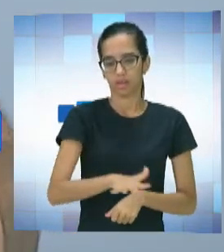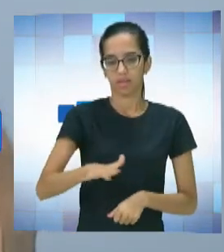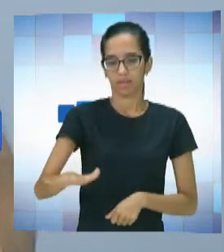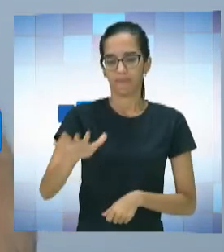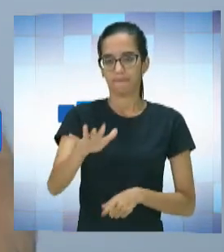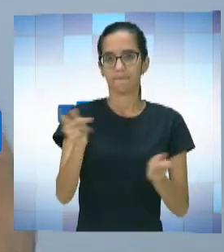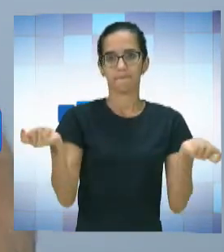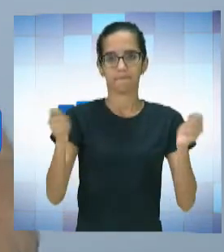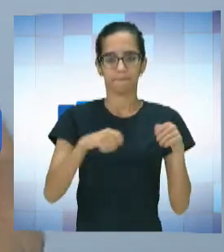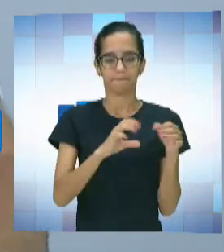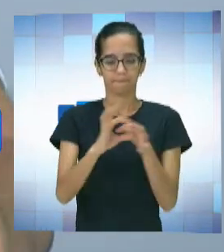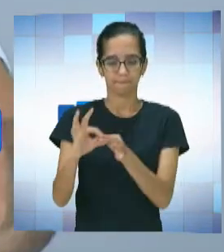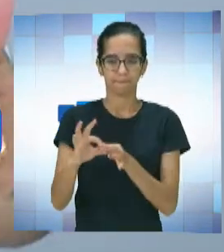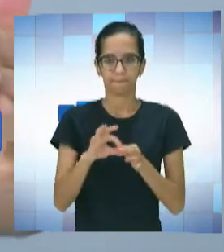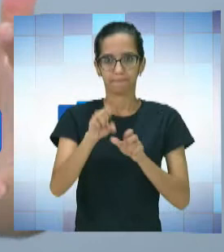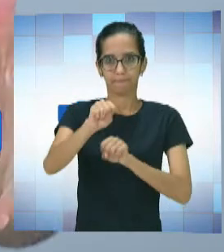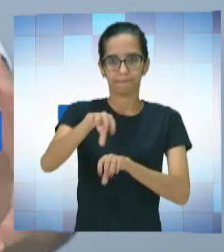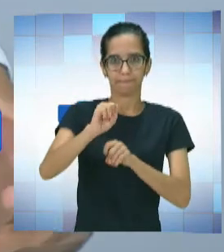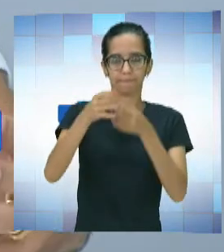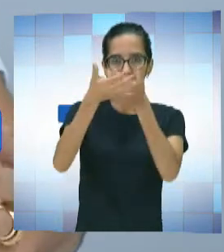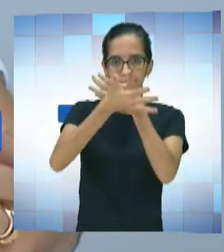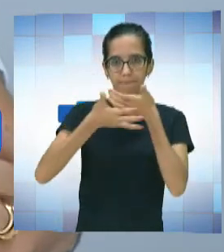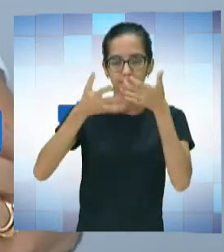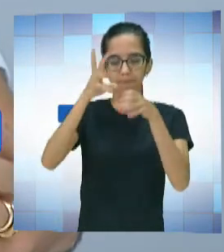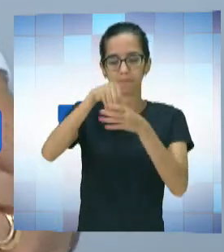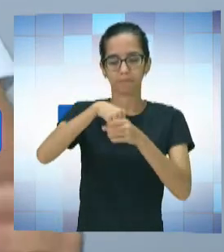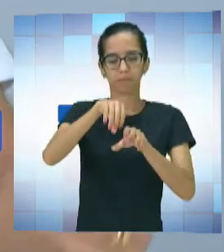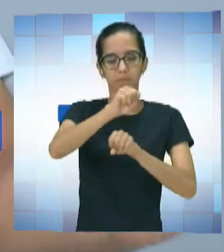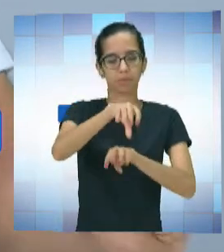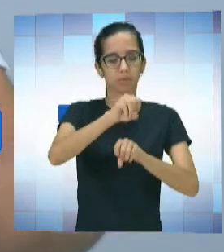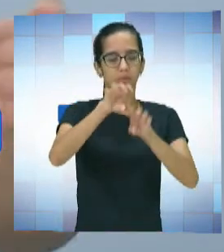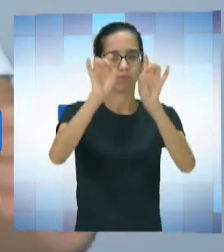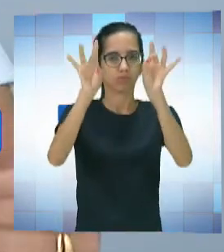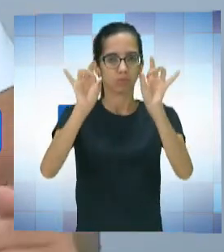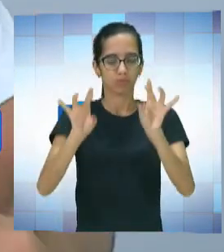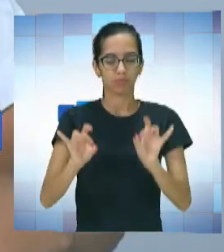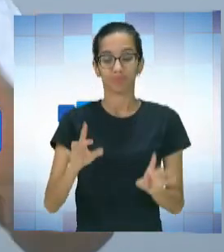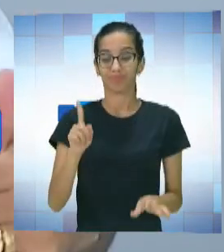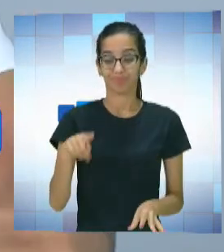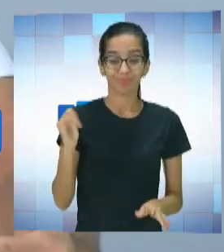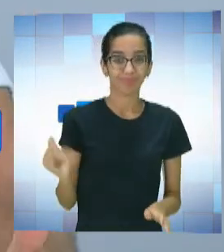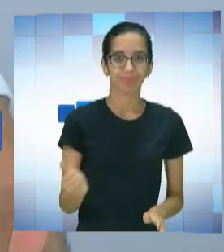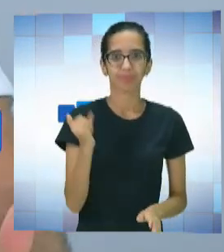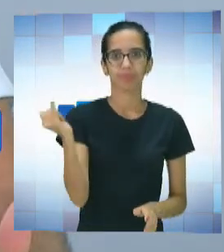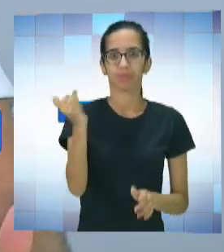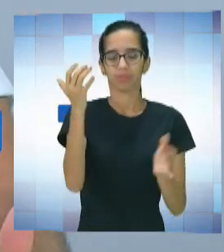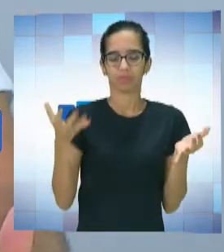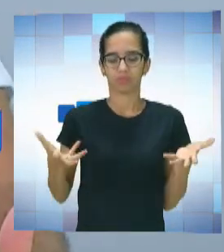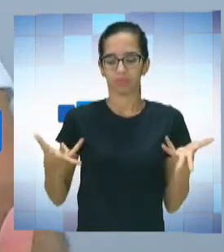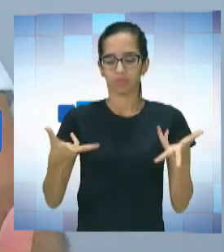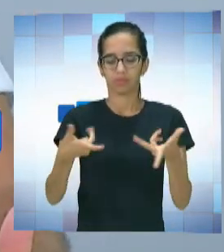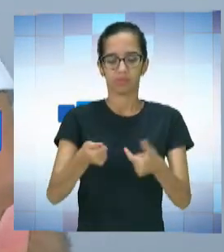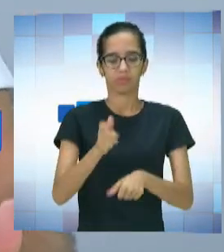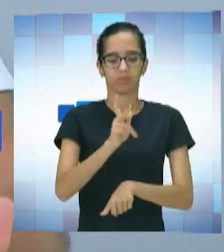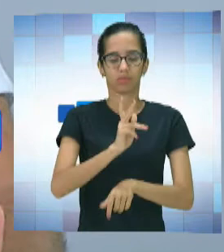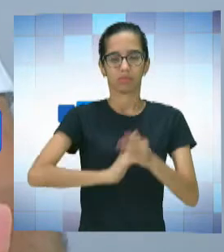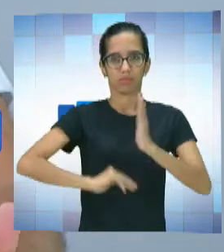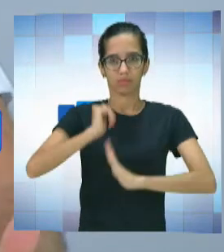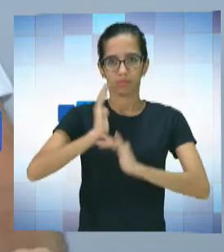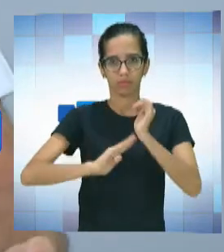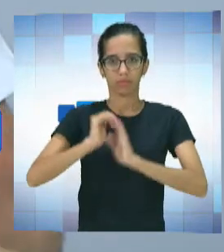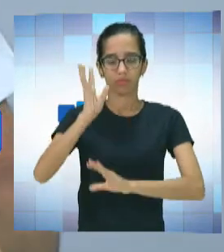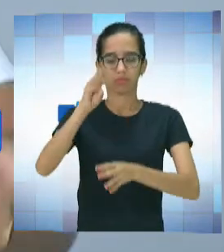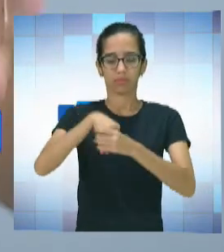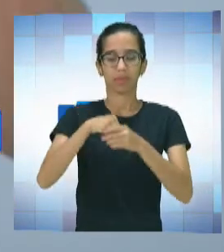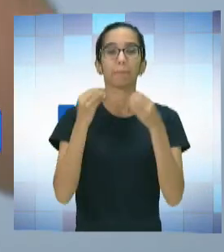estar agregando tanto o ensino de música dentro da educação especial. Que isso é importantíssimo, a qualificação profissional daquele professor,